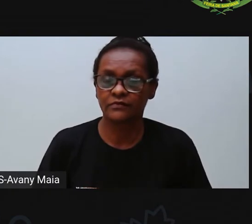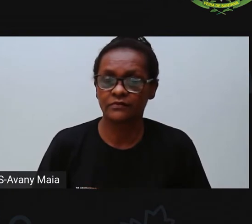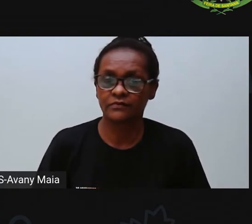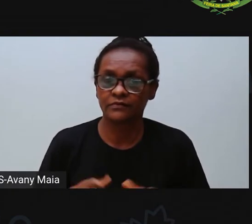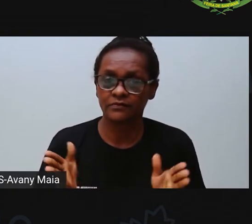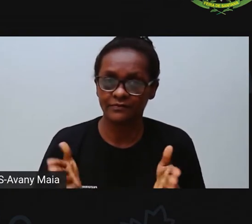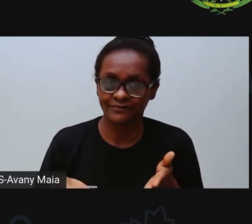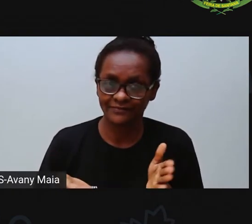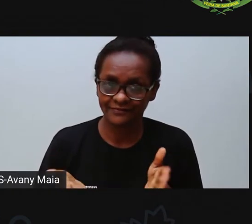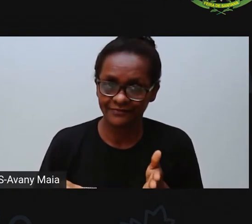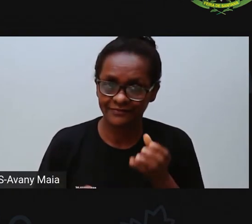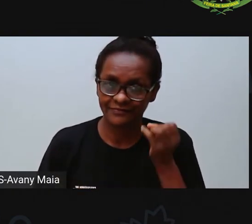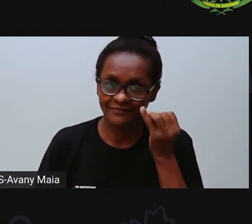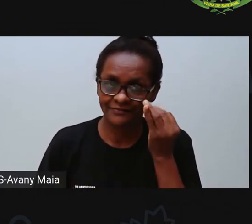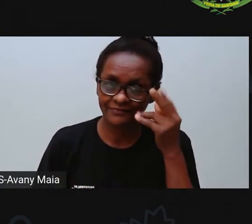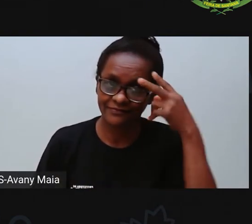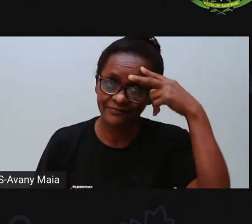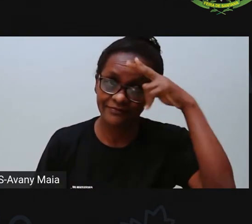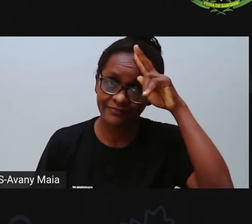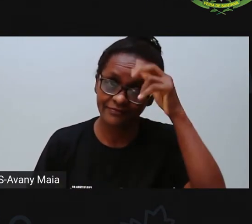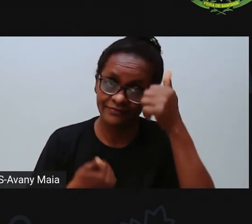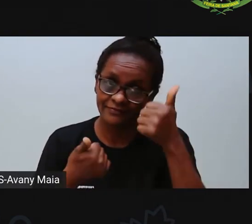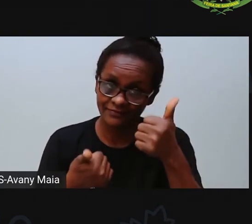tá joia? Então, vamos lá.